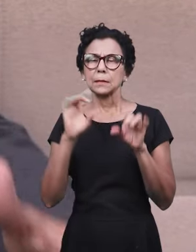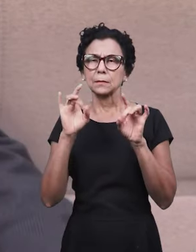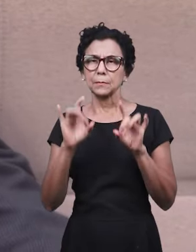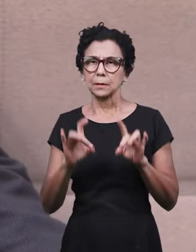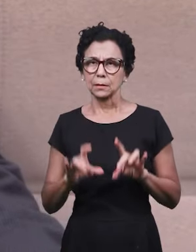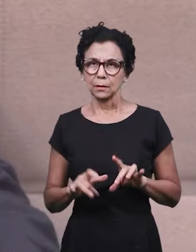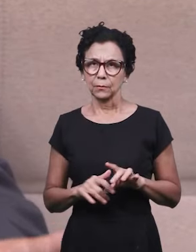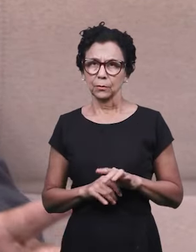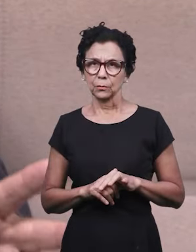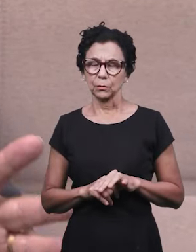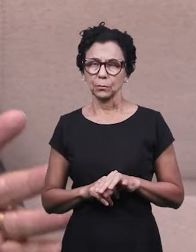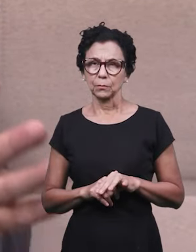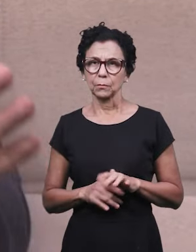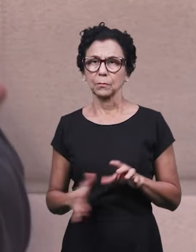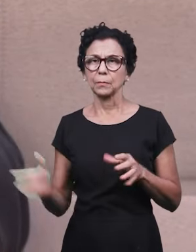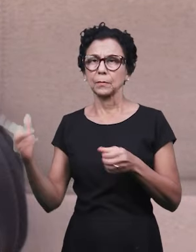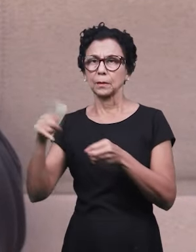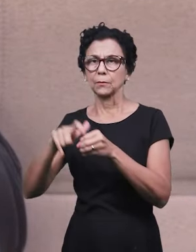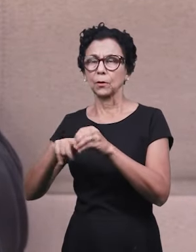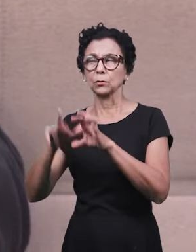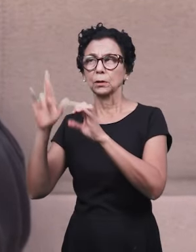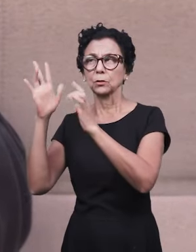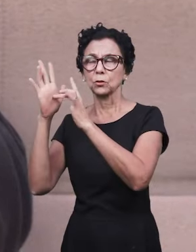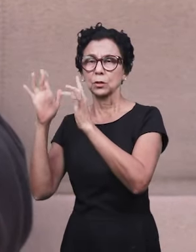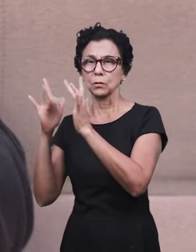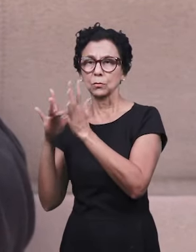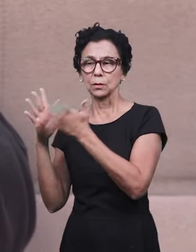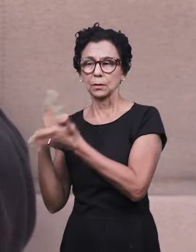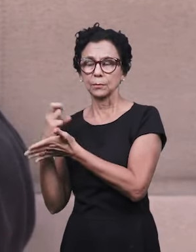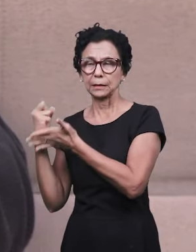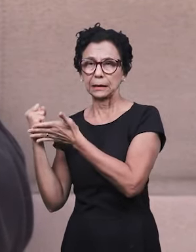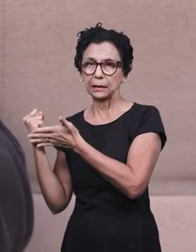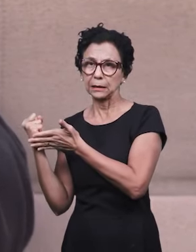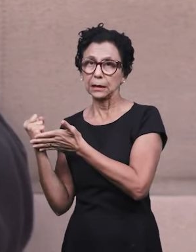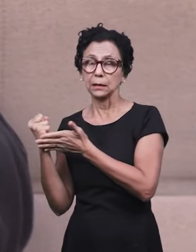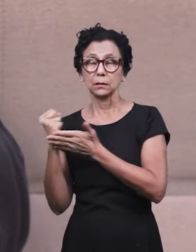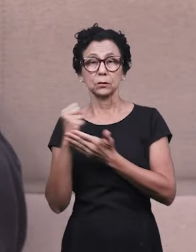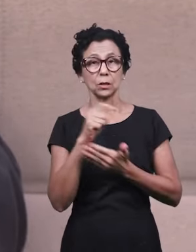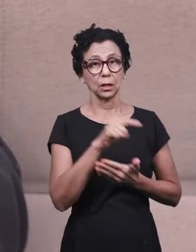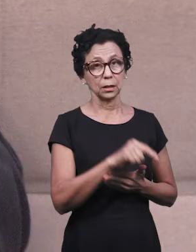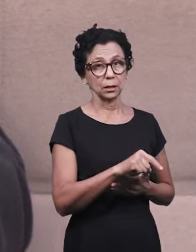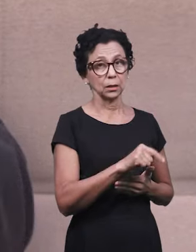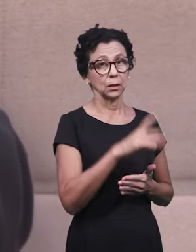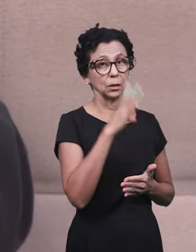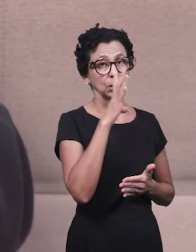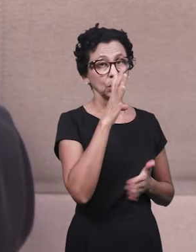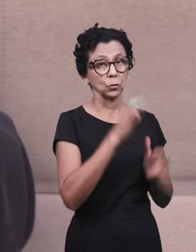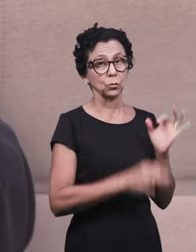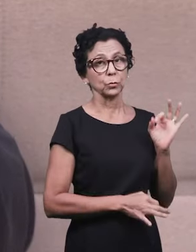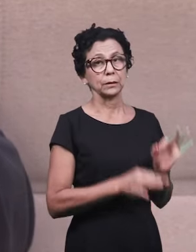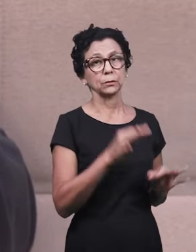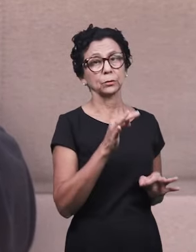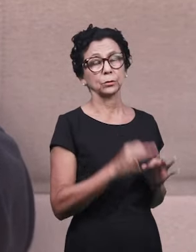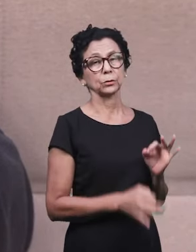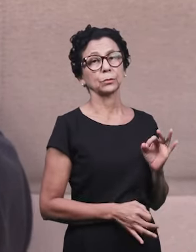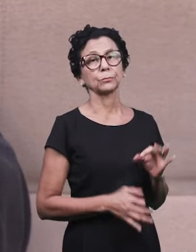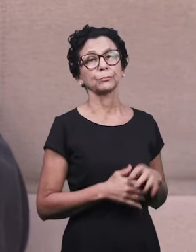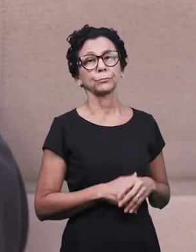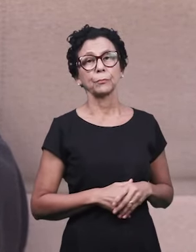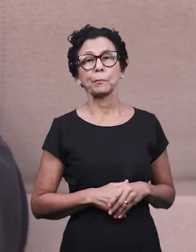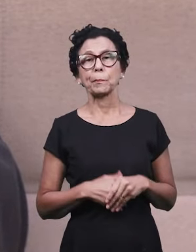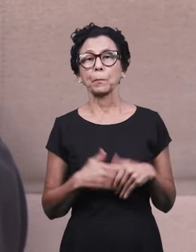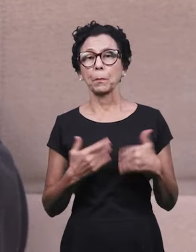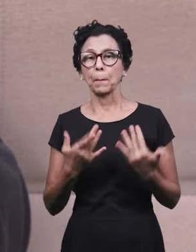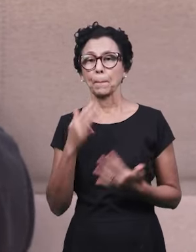do Messias. Então, este é o momento profético que nós estamos vivendo. Quando falamos no tempo do